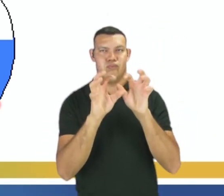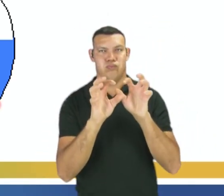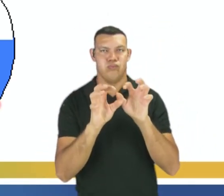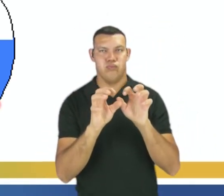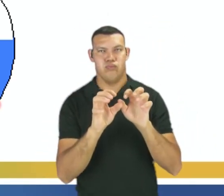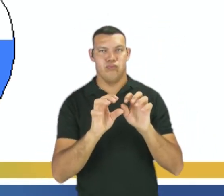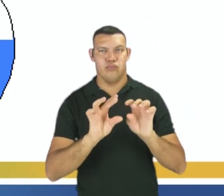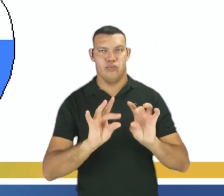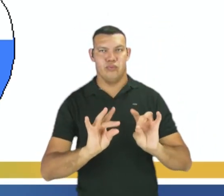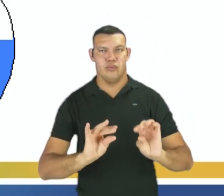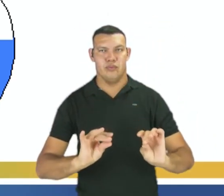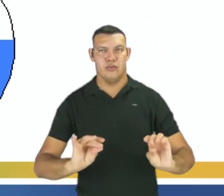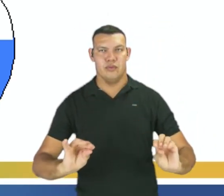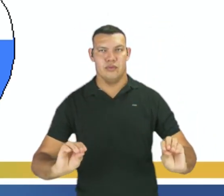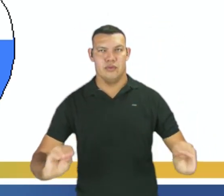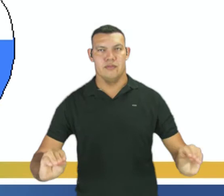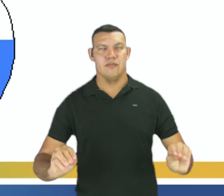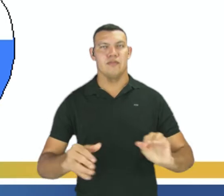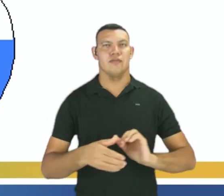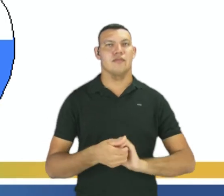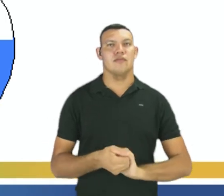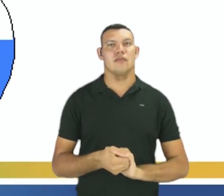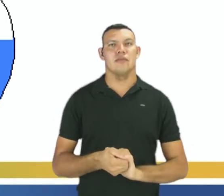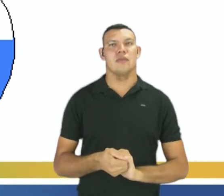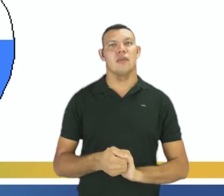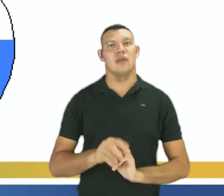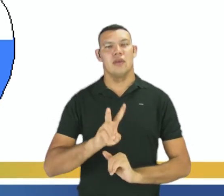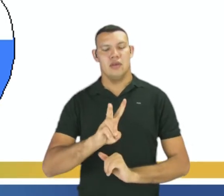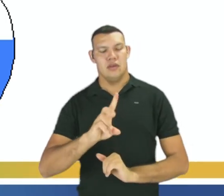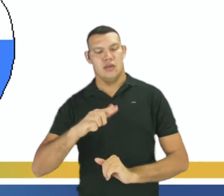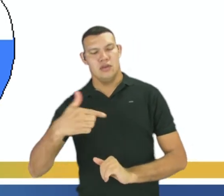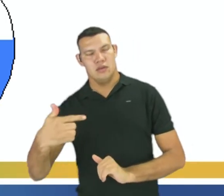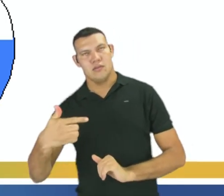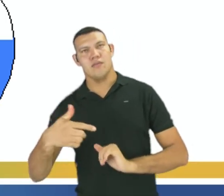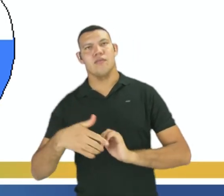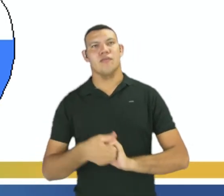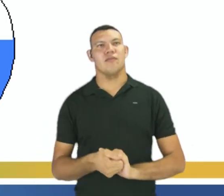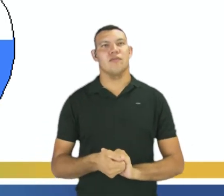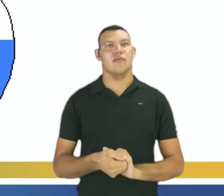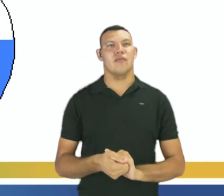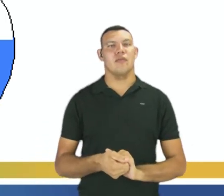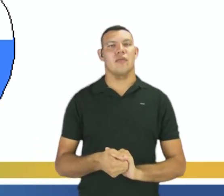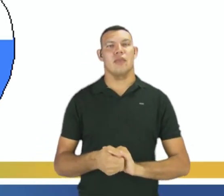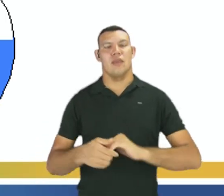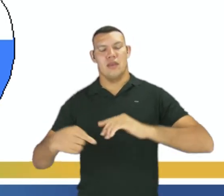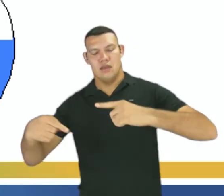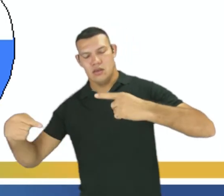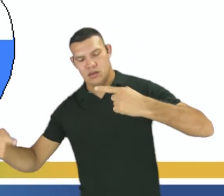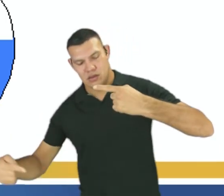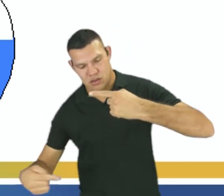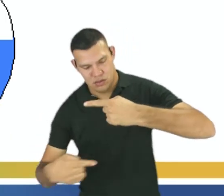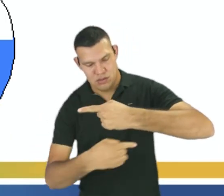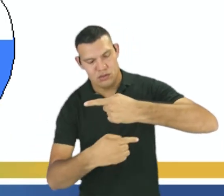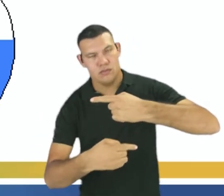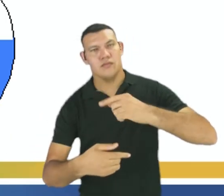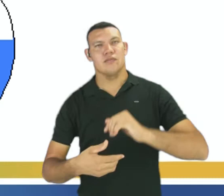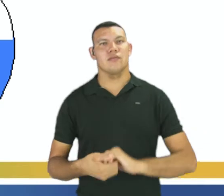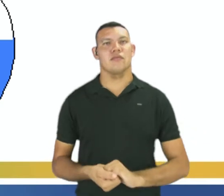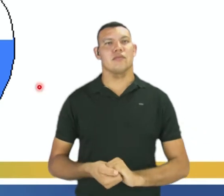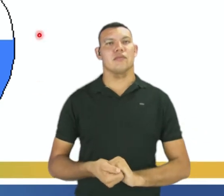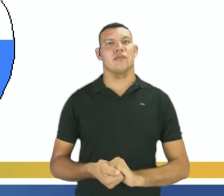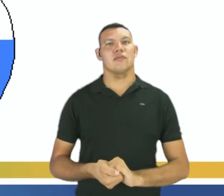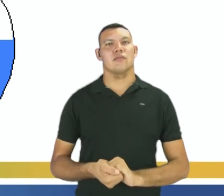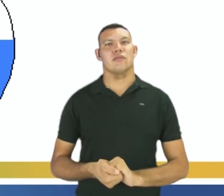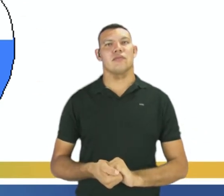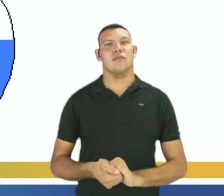estado líquido. Então, nós temos aqui velocidade 2 dessa reação, ou a reação 2, que é a reação inversa.